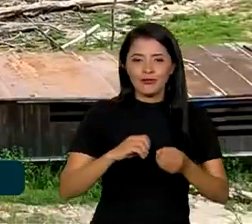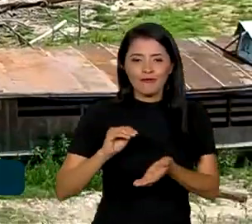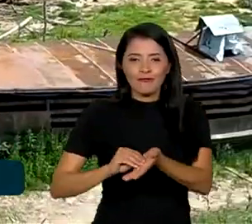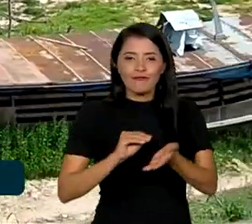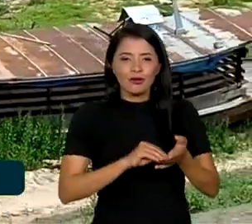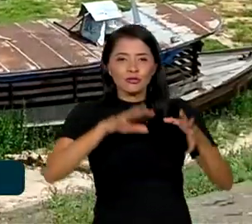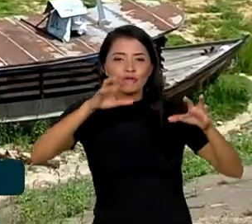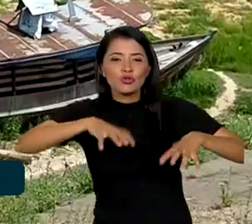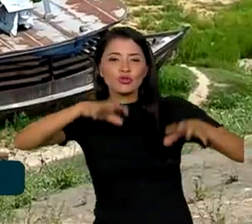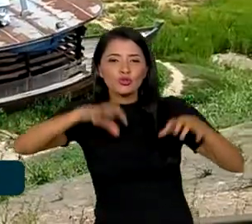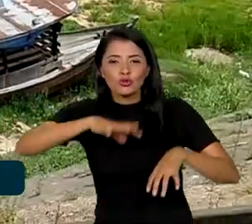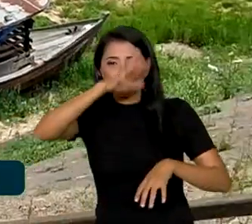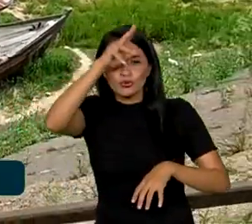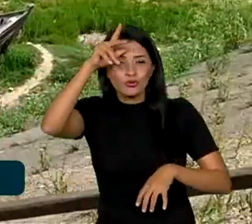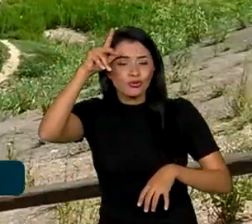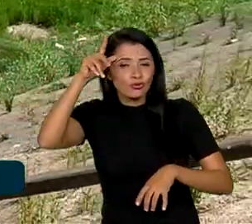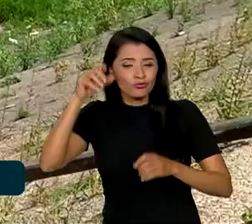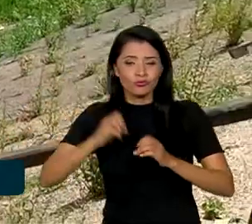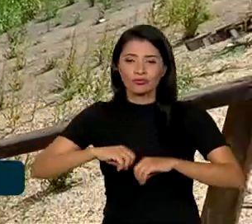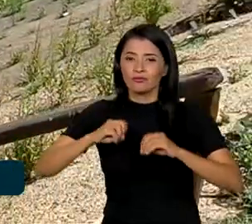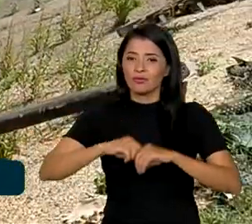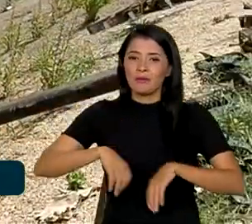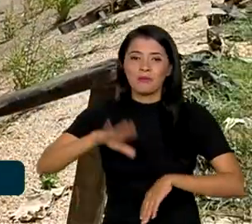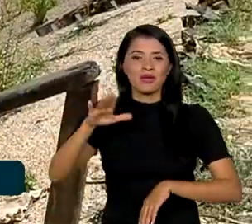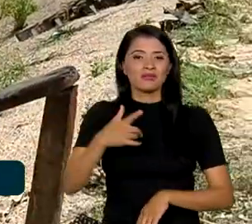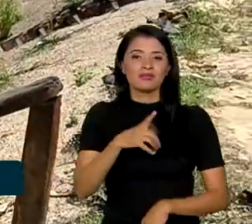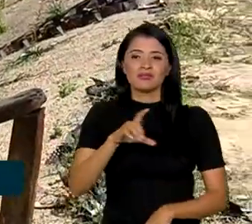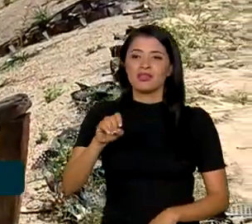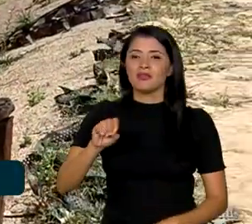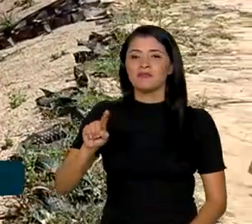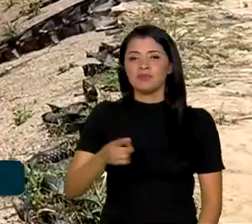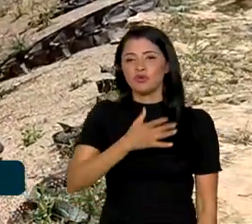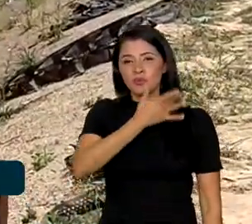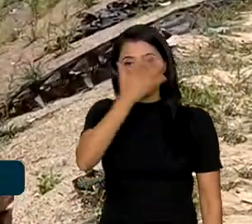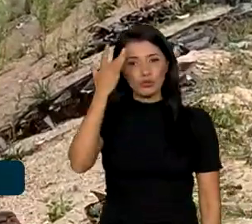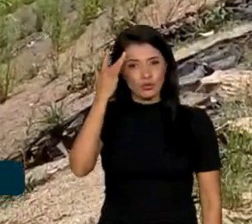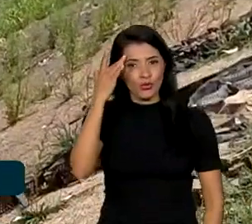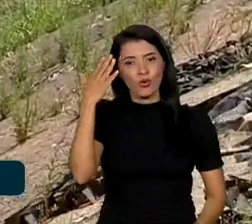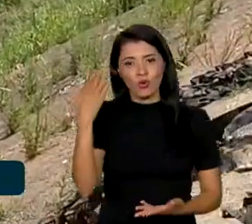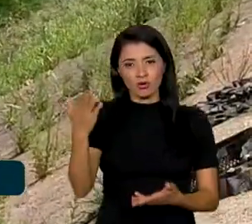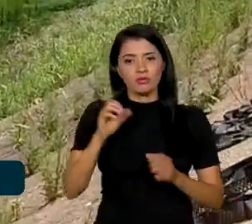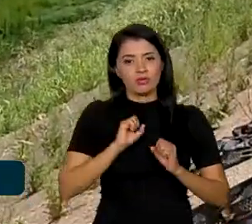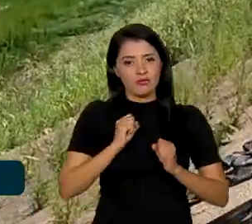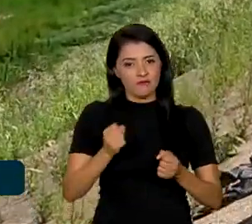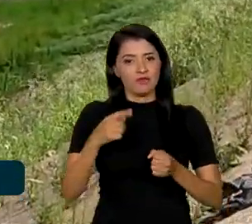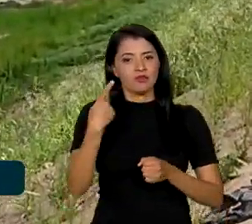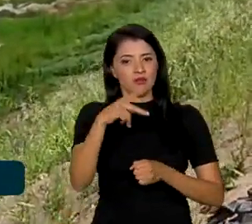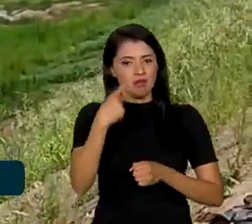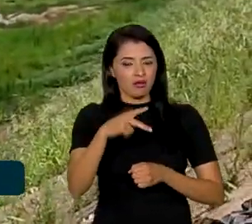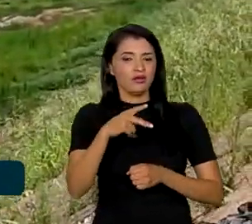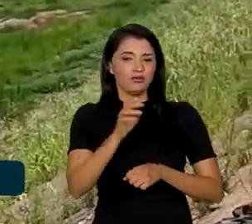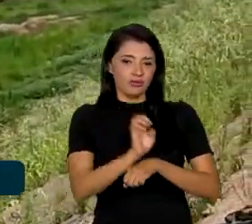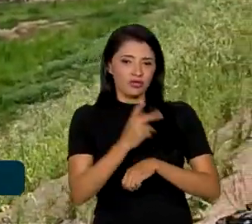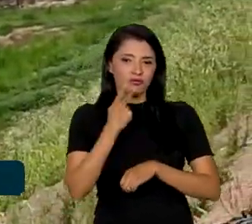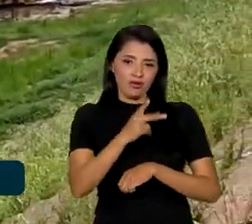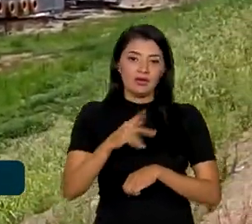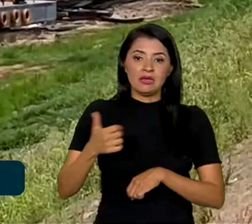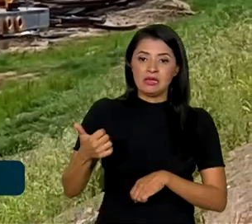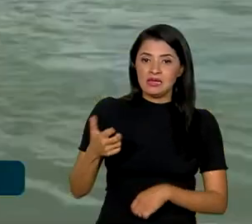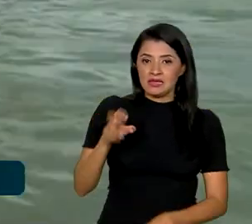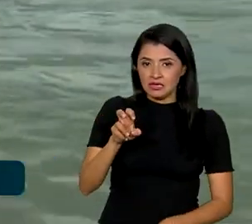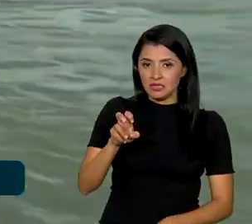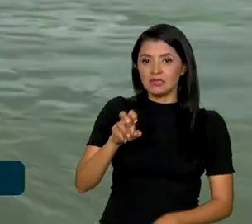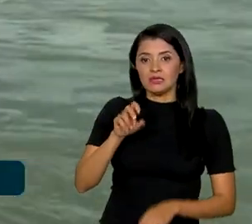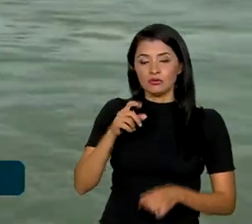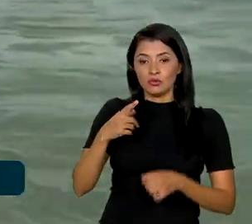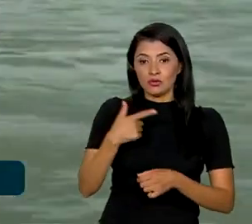no Amazonas já afetam mais de 100 mil pessoas, de acordo com a Defesa Civil do Estado, e 15 dos 62